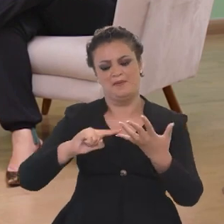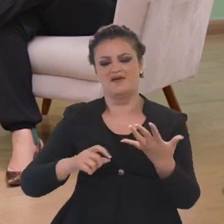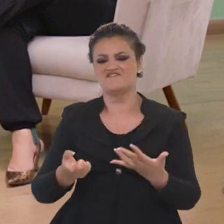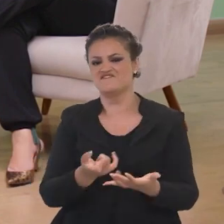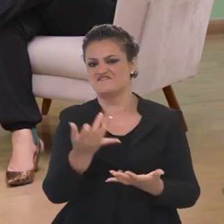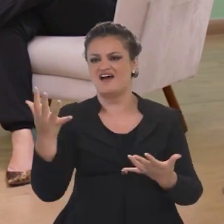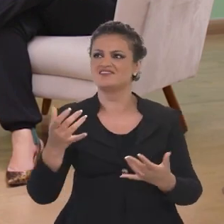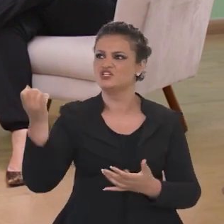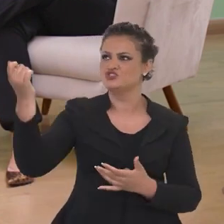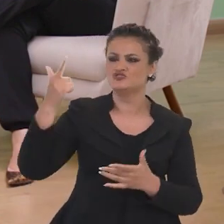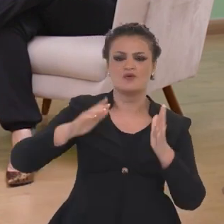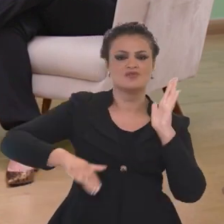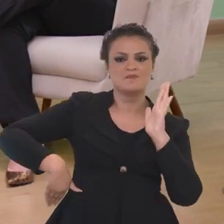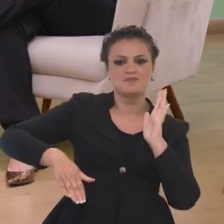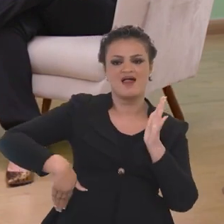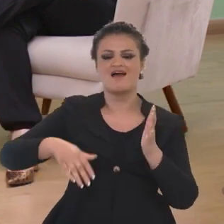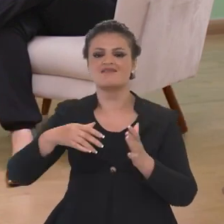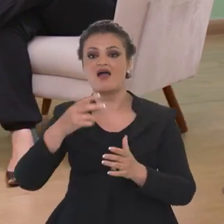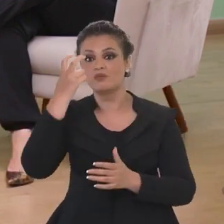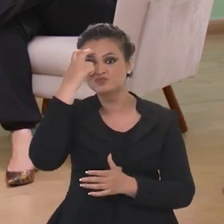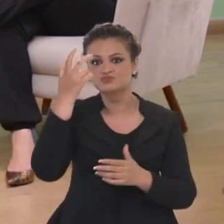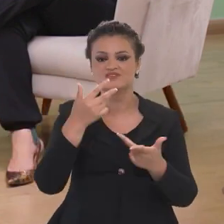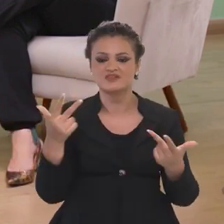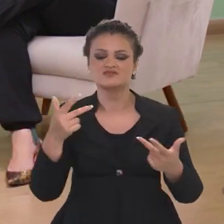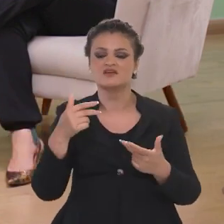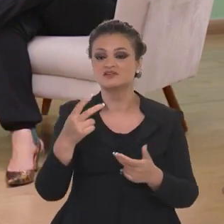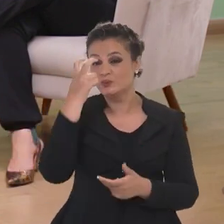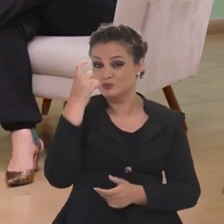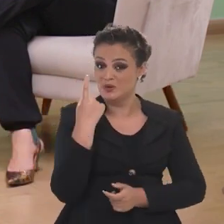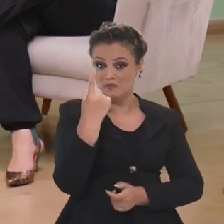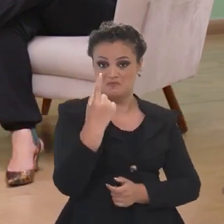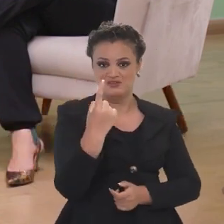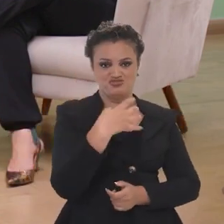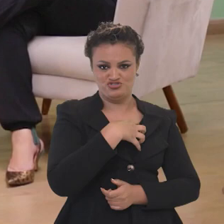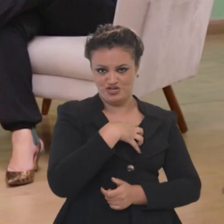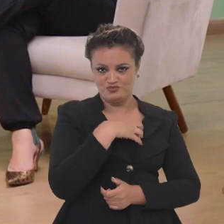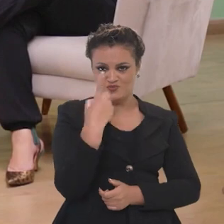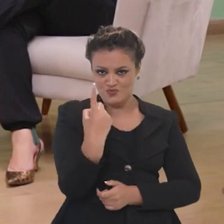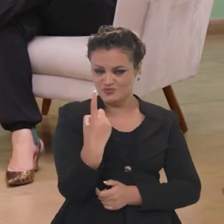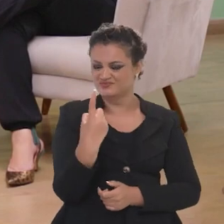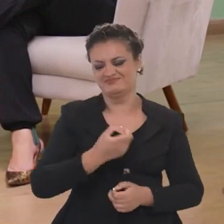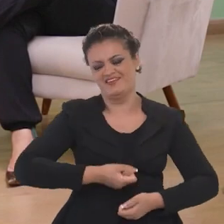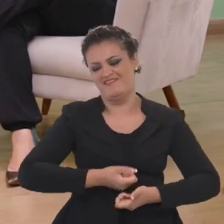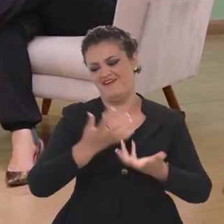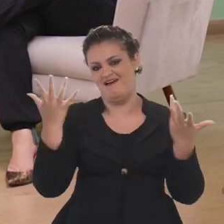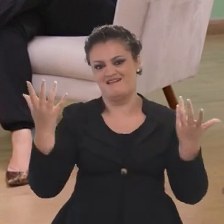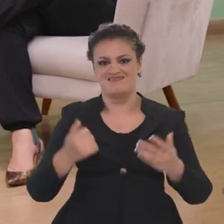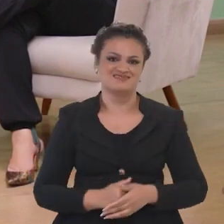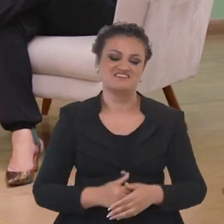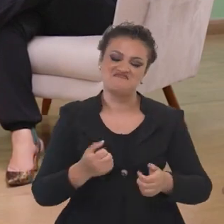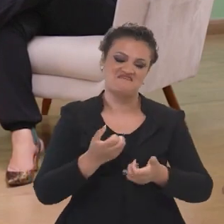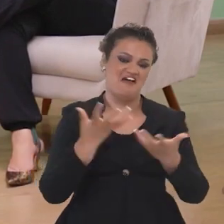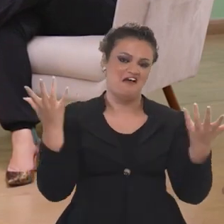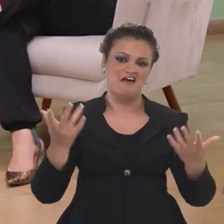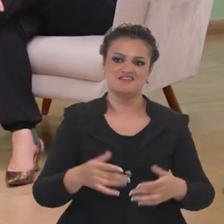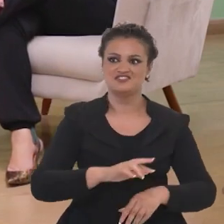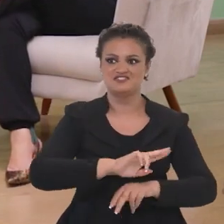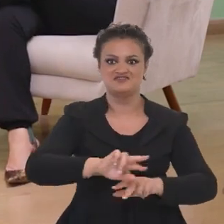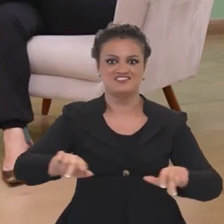você tem vários biomas, você tem sol e praia do Nordeste. A cultura, não existe uma cultura brasileira, né? Você tem, enfim,